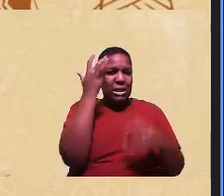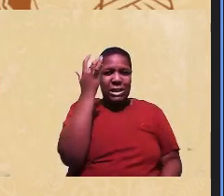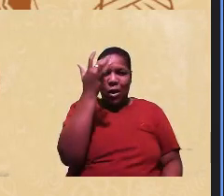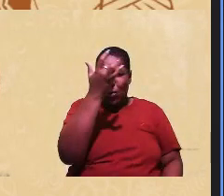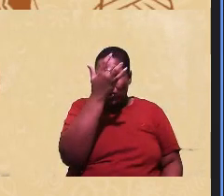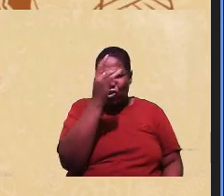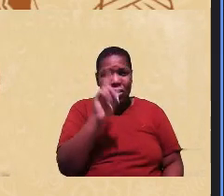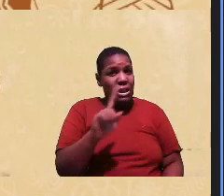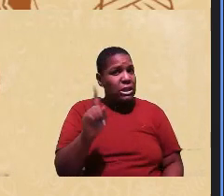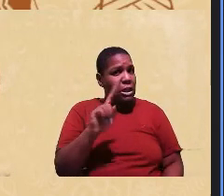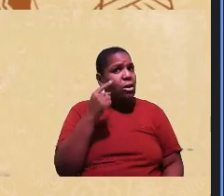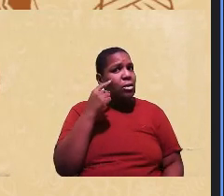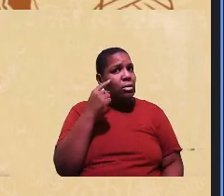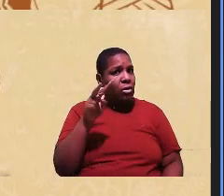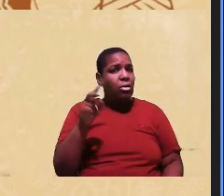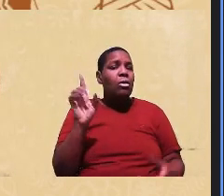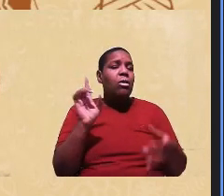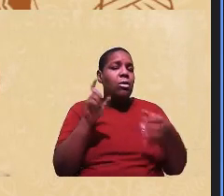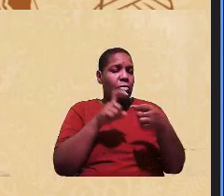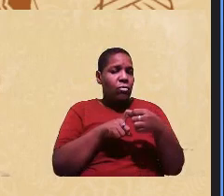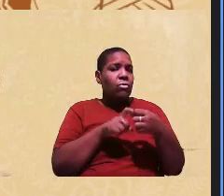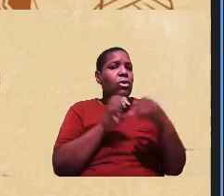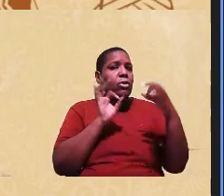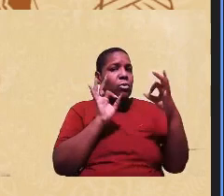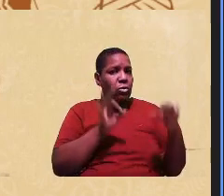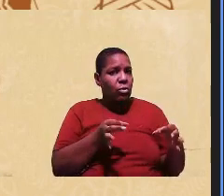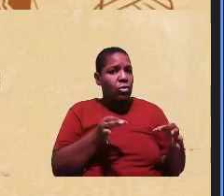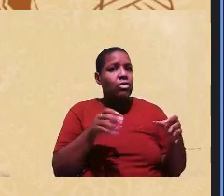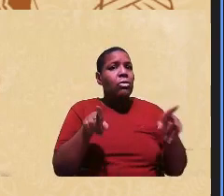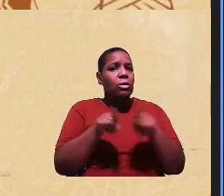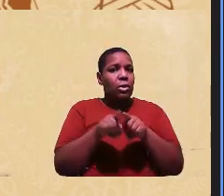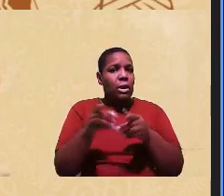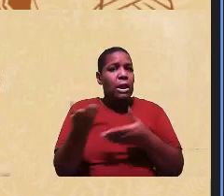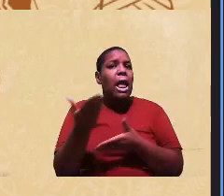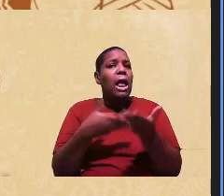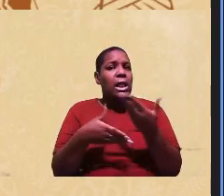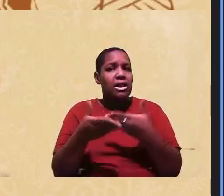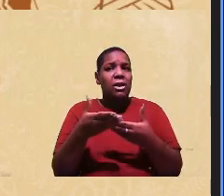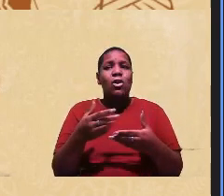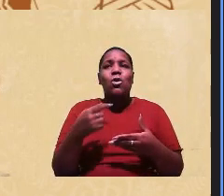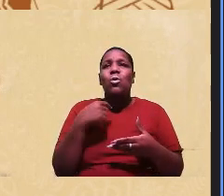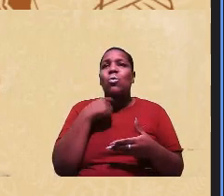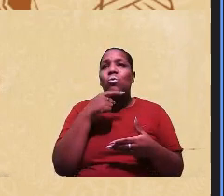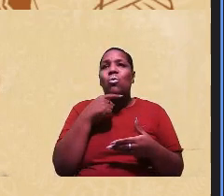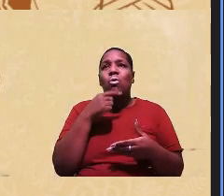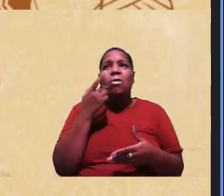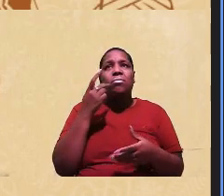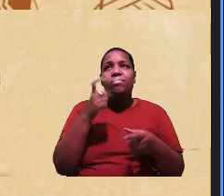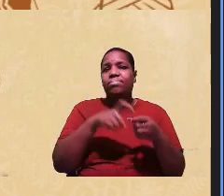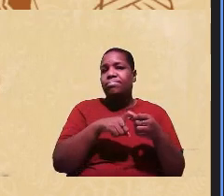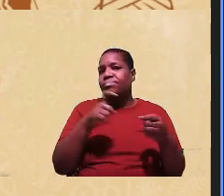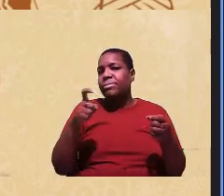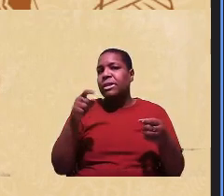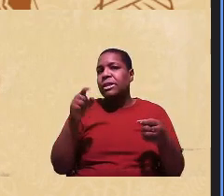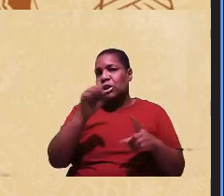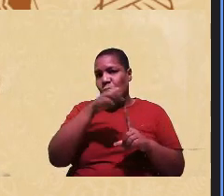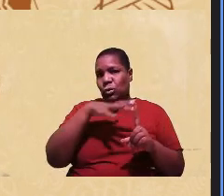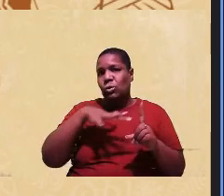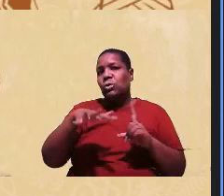o mínimo de vínculo é preciso se ter o mínimo de relação não dá para a gente se desimplicar dessas questões sociais